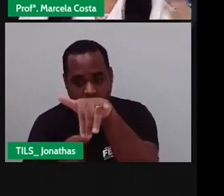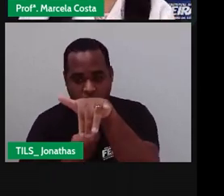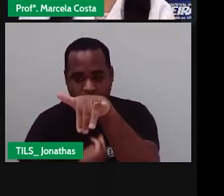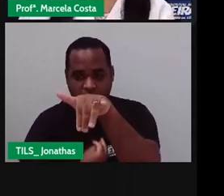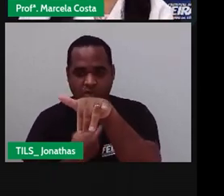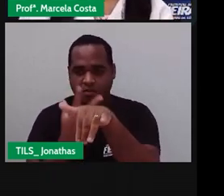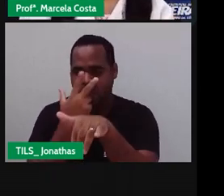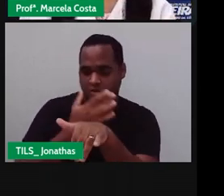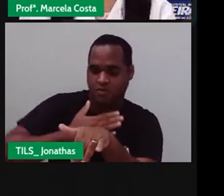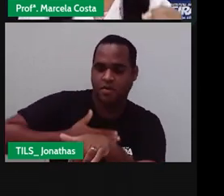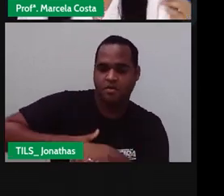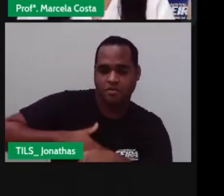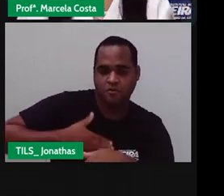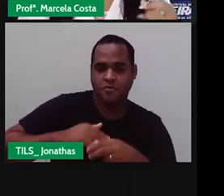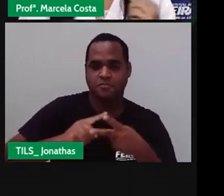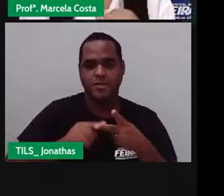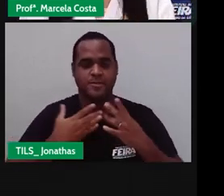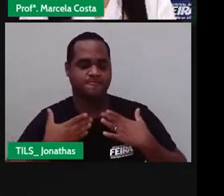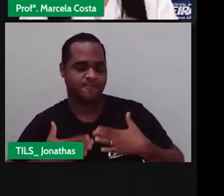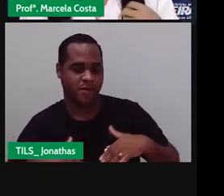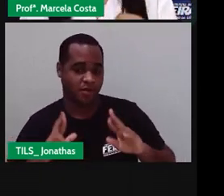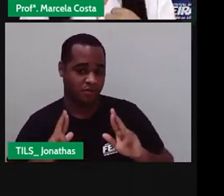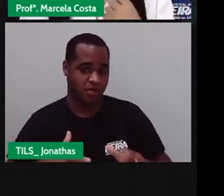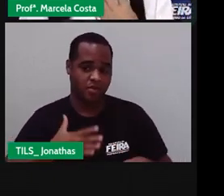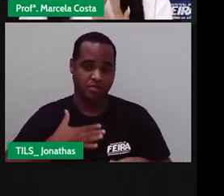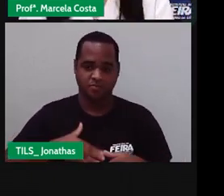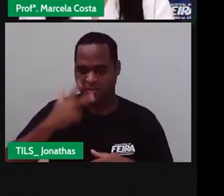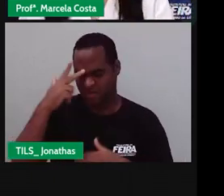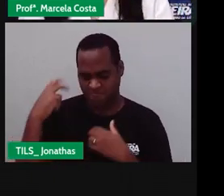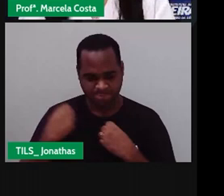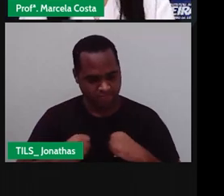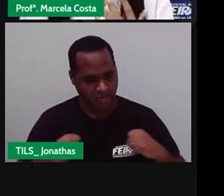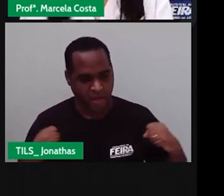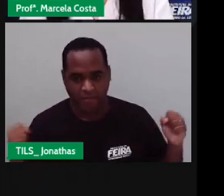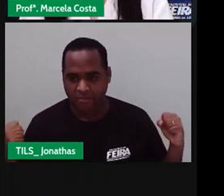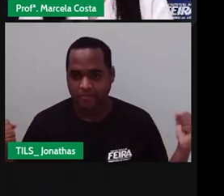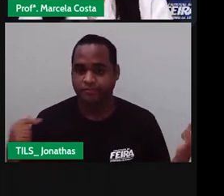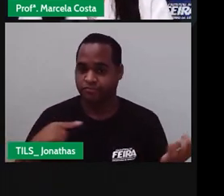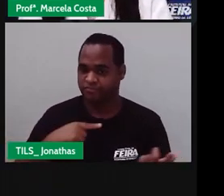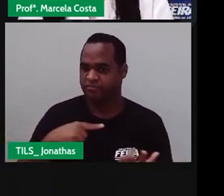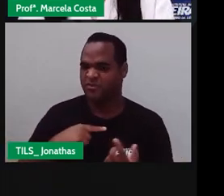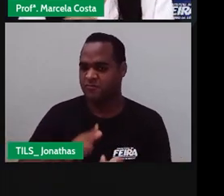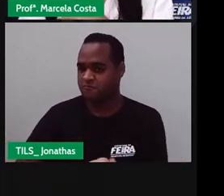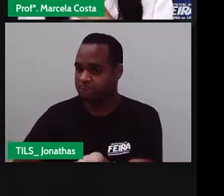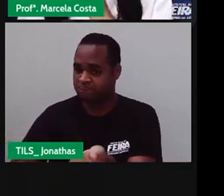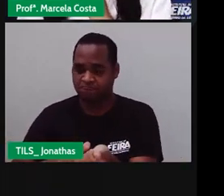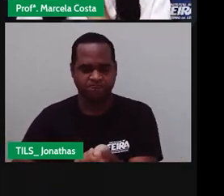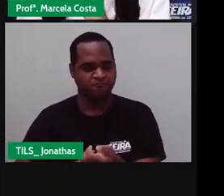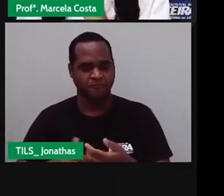mais calmas Mais tranquilas Pessoas mais agitadas Nervosas